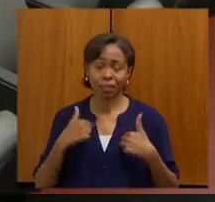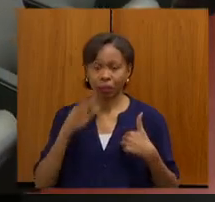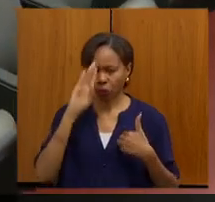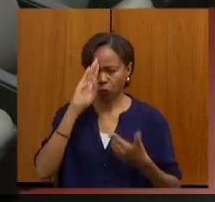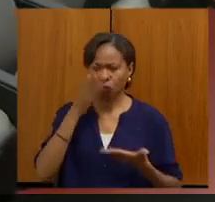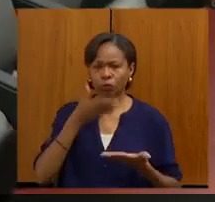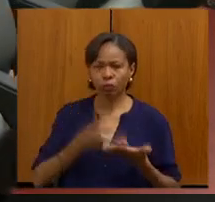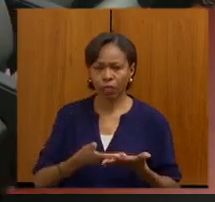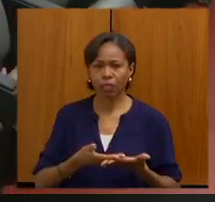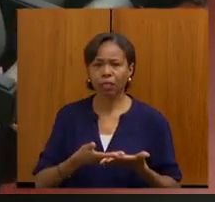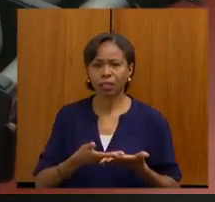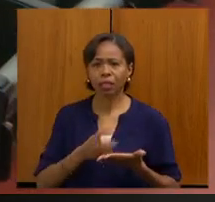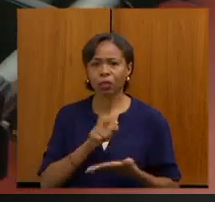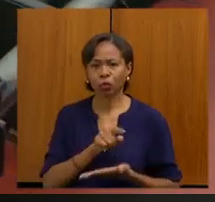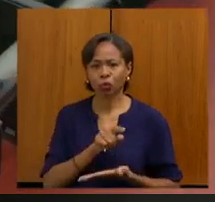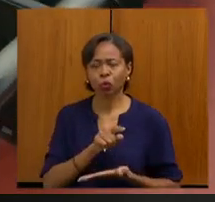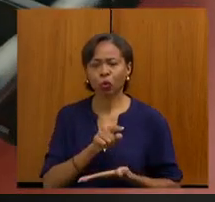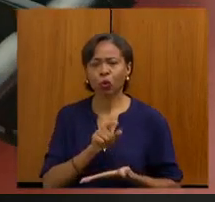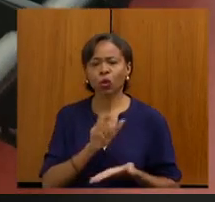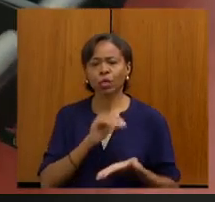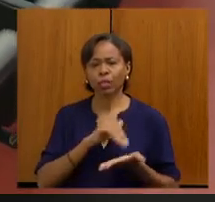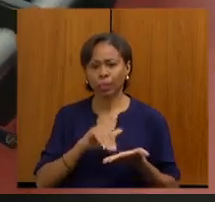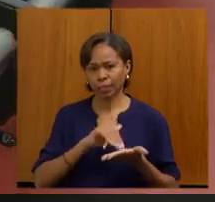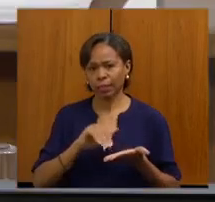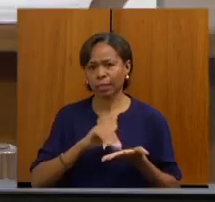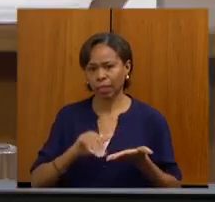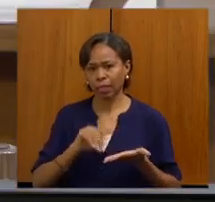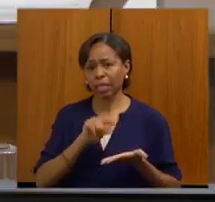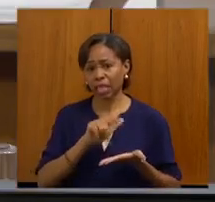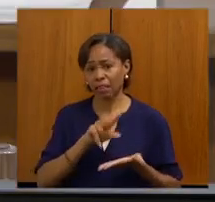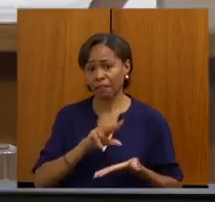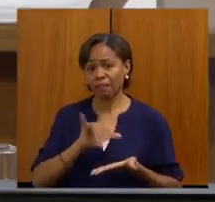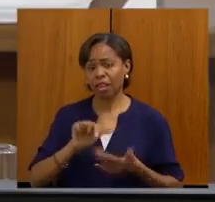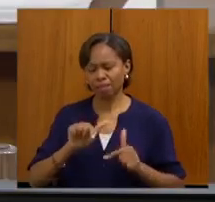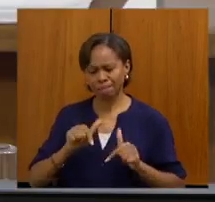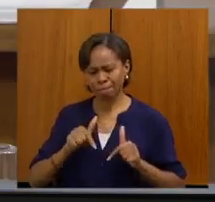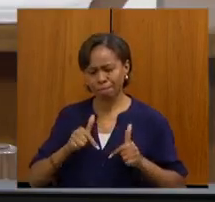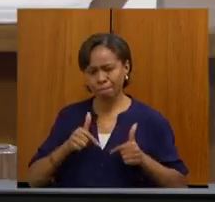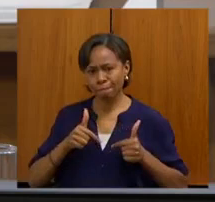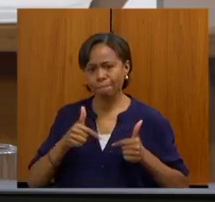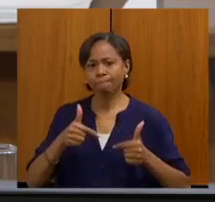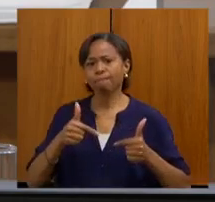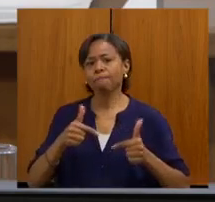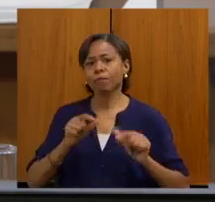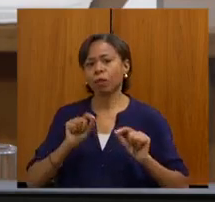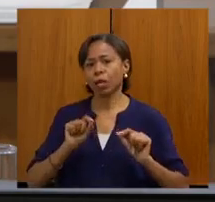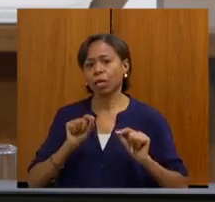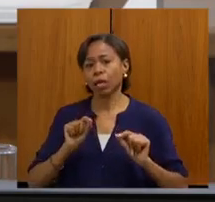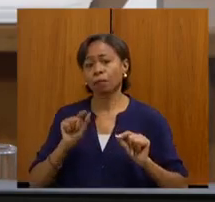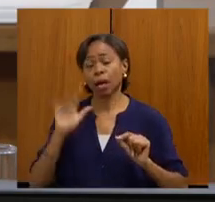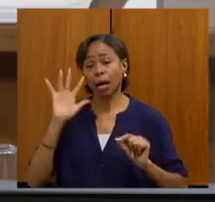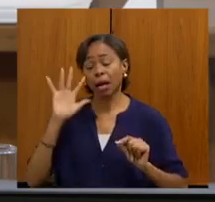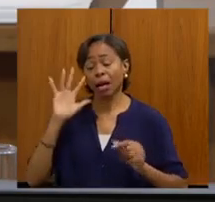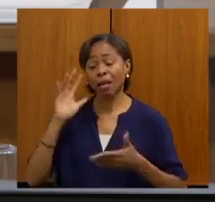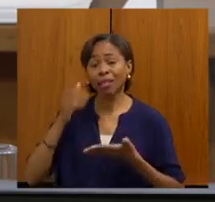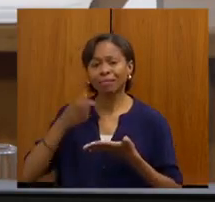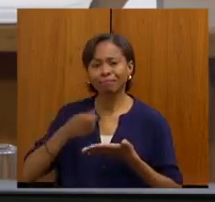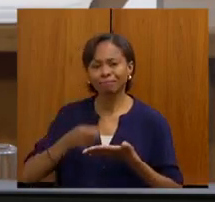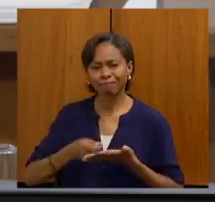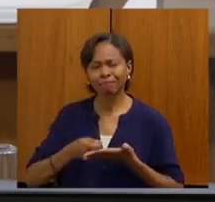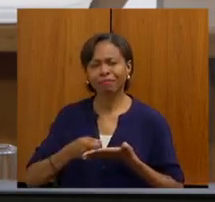na palavra do secretário, de que ele vai se empenhar agora com a posição que ele tem para que essa questão seja realmente